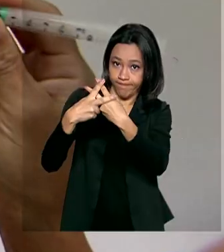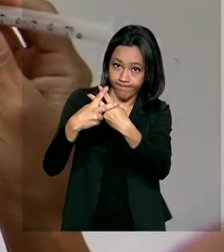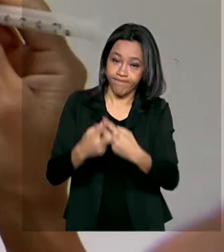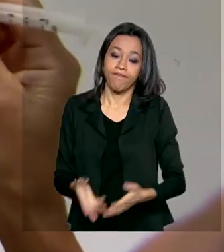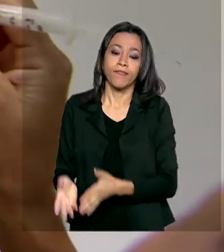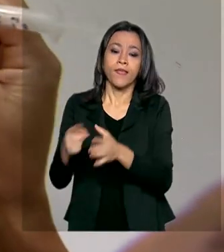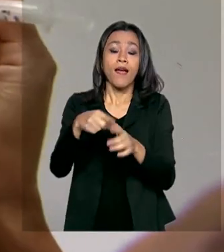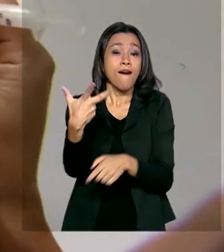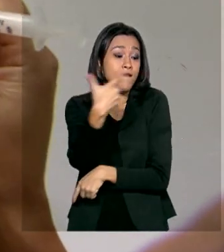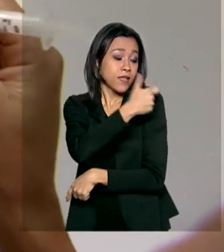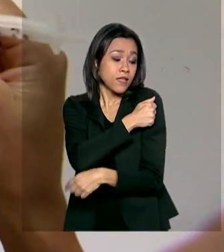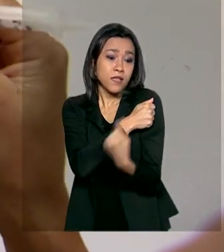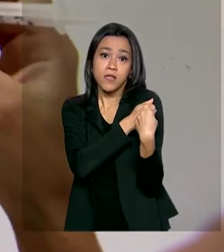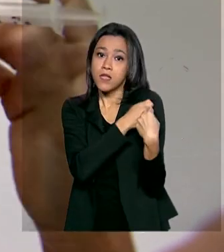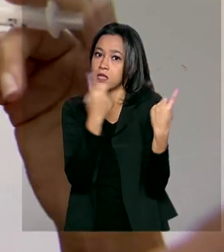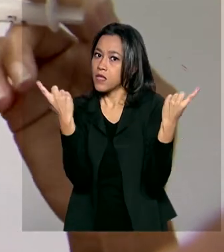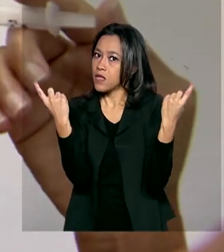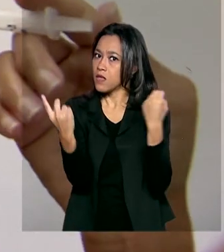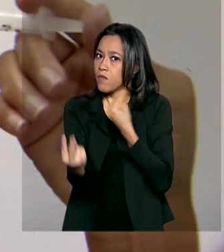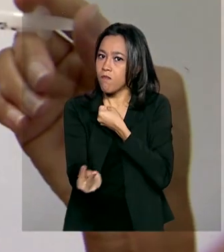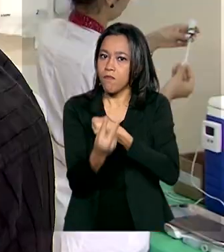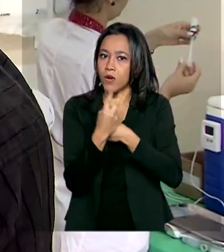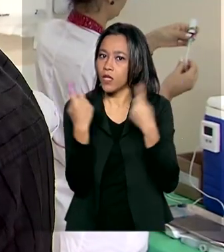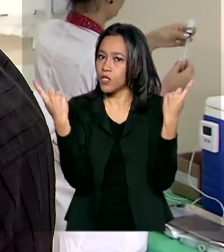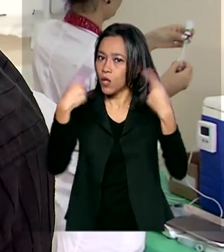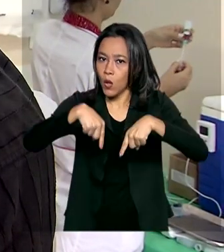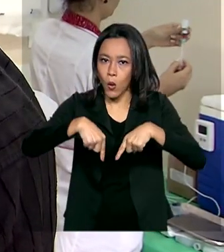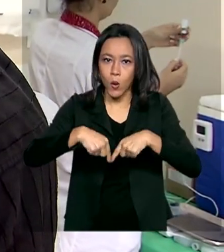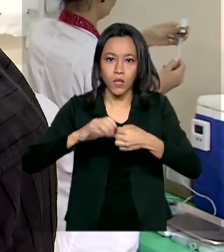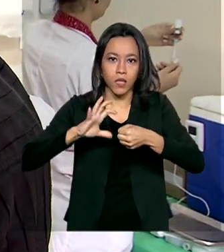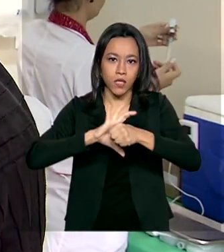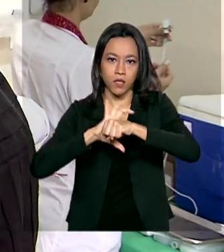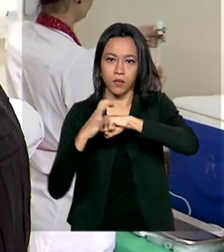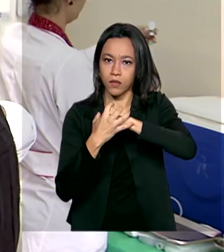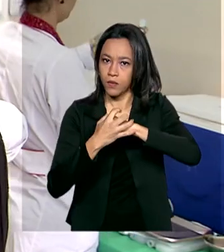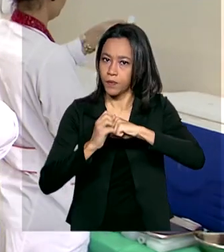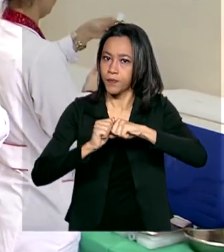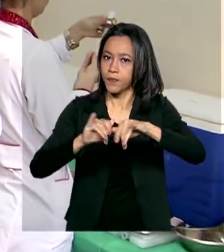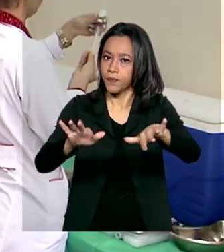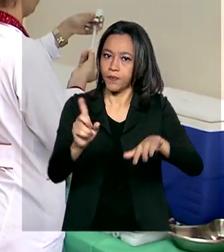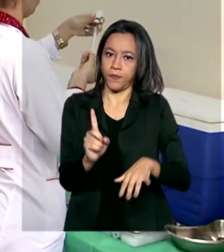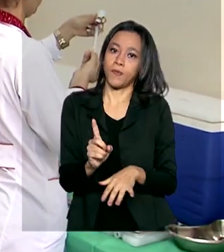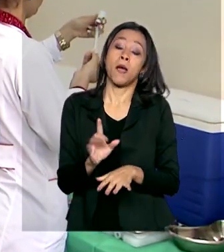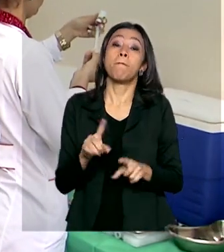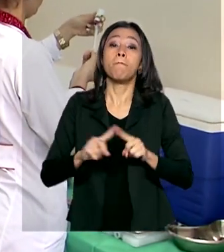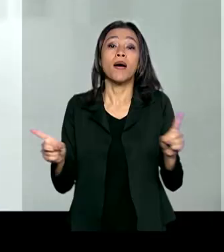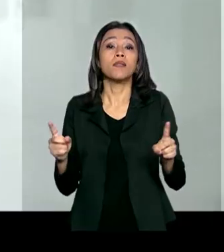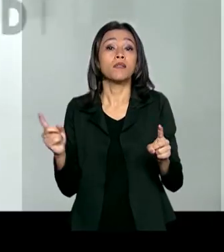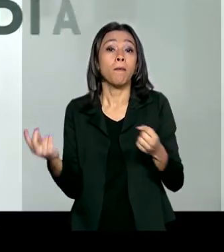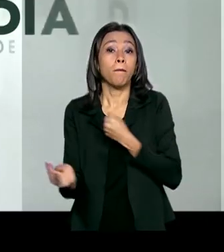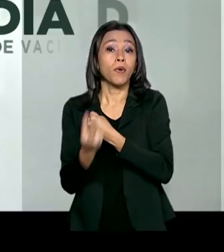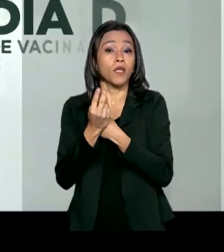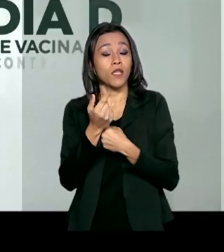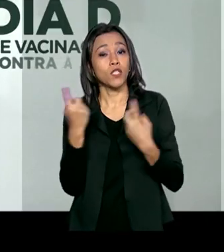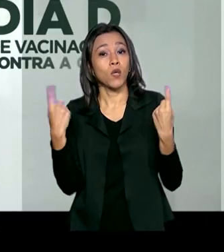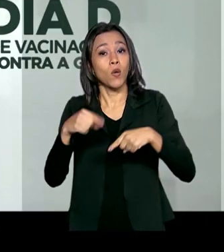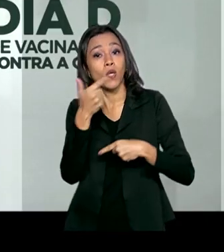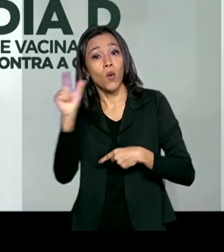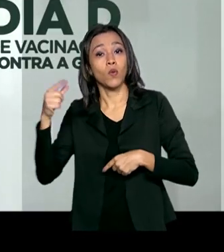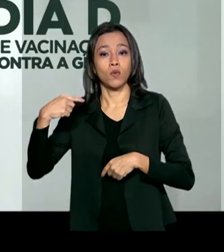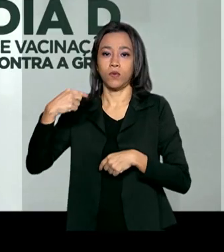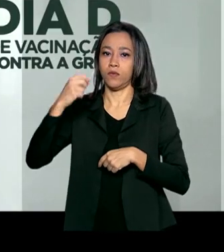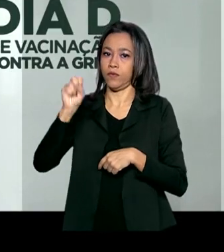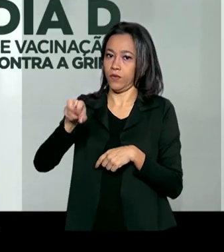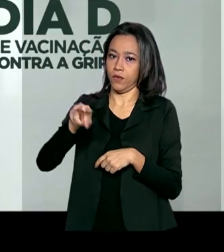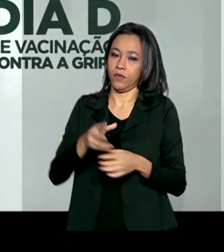a vacina não protege contra o coronavírus, mas protege contra outros tipos de vírus da gripe. E no sábado, dia